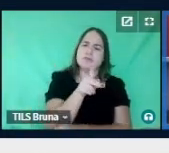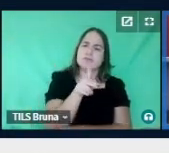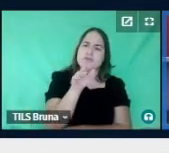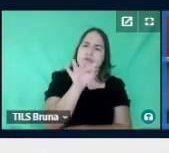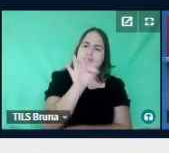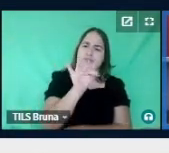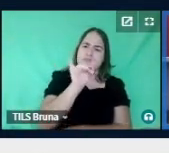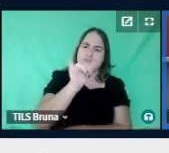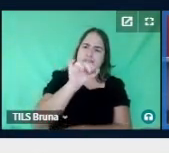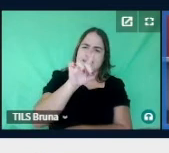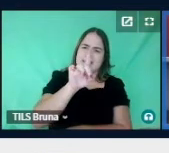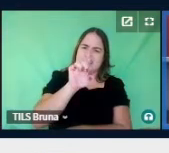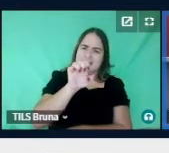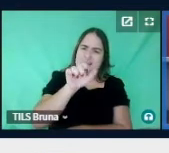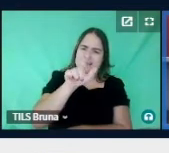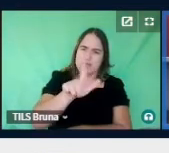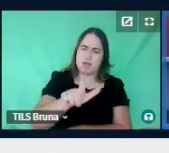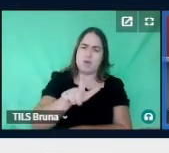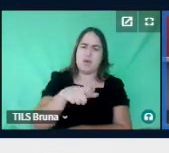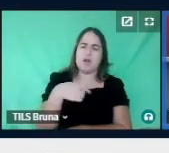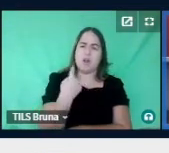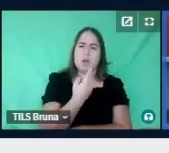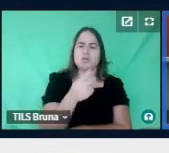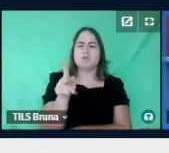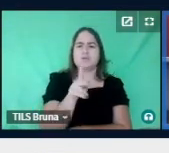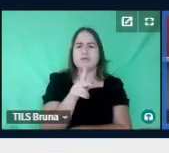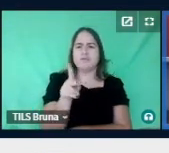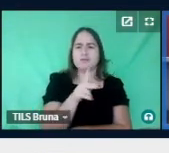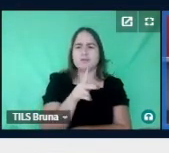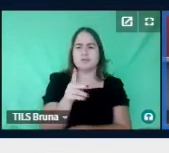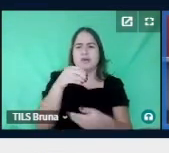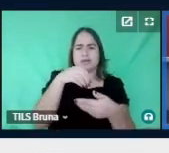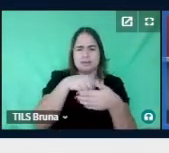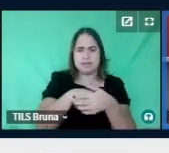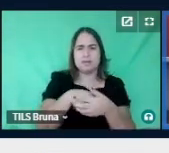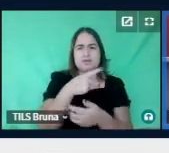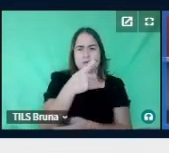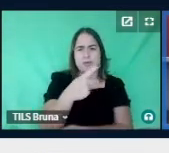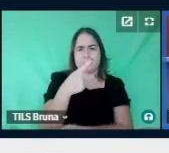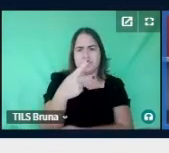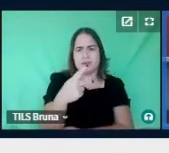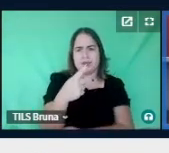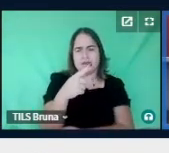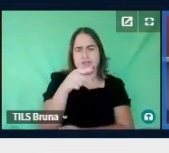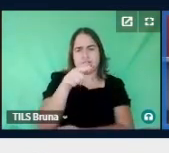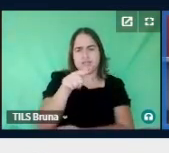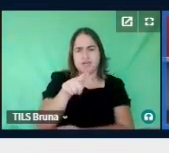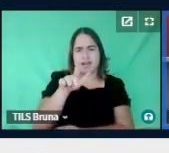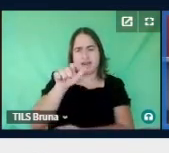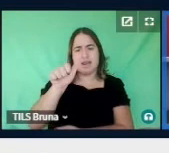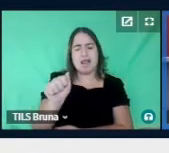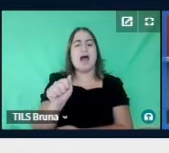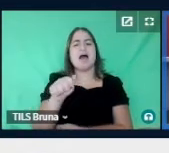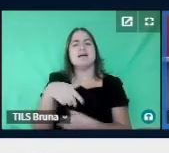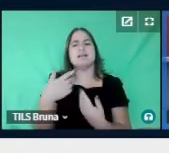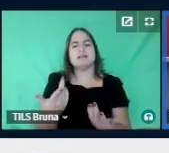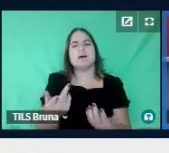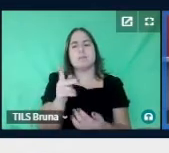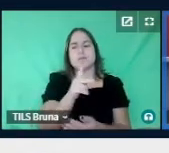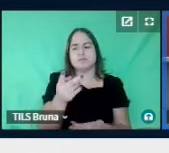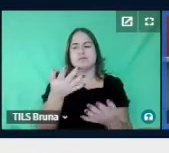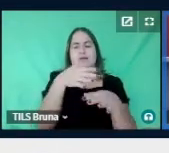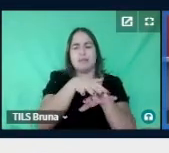Cânia Chávez, que é nosso parceiro dentro do programa de pós-graduação em linguística aplicada, então é o nosso membro interno.